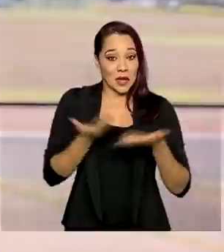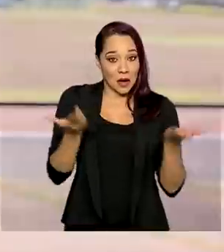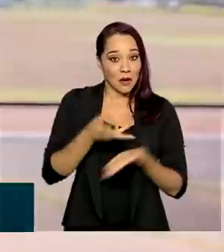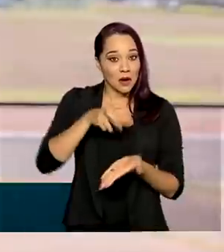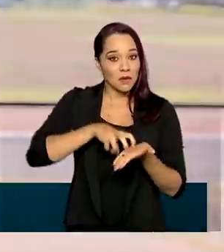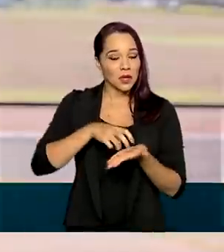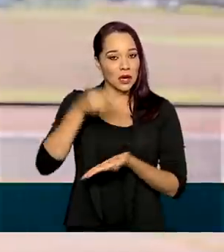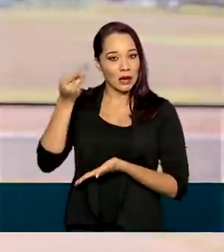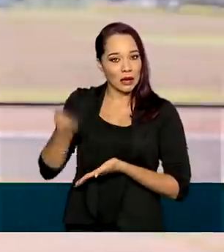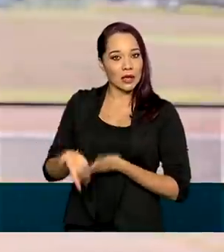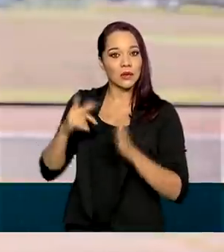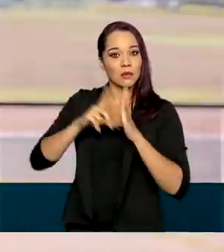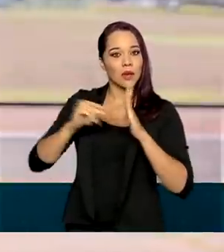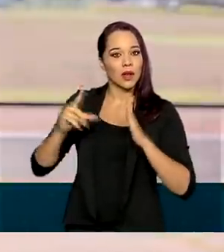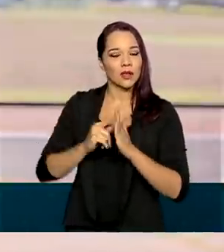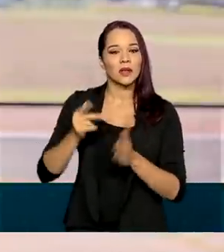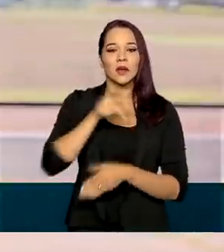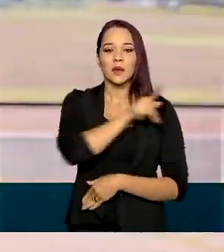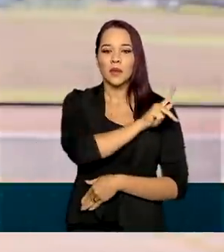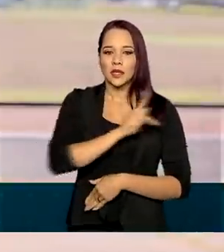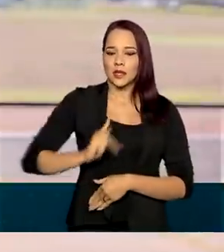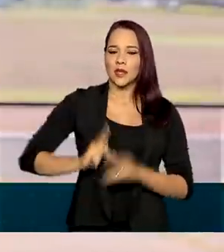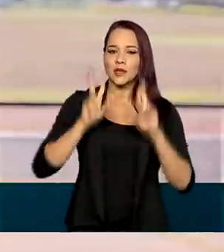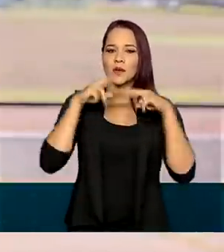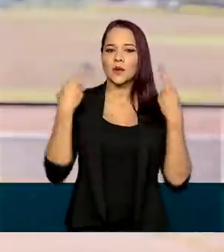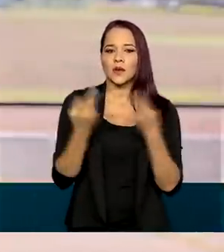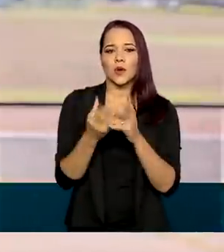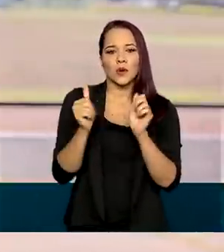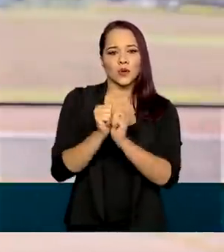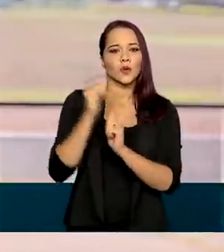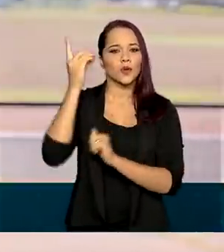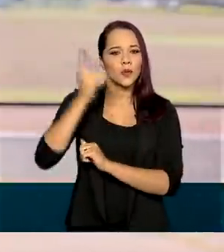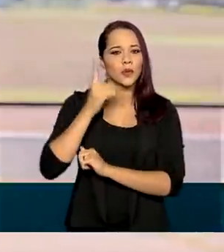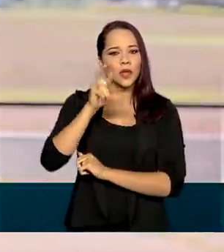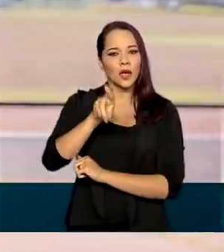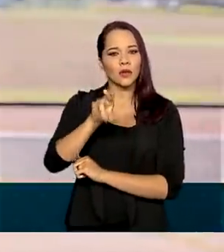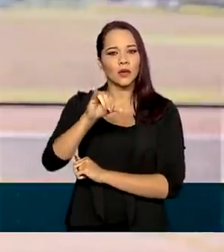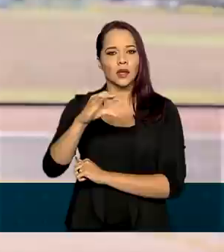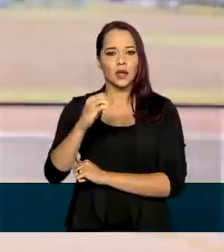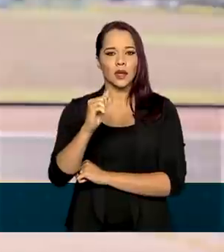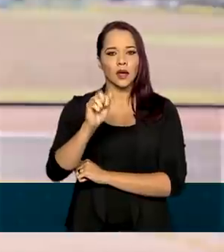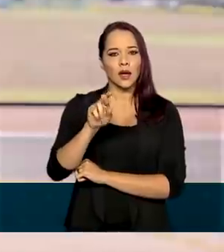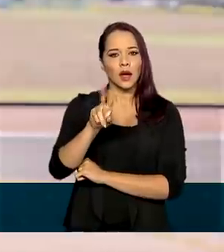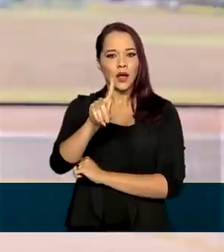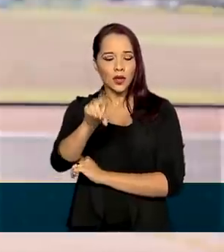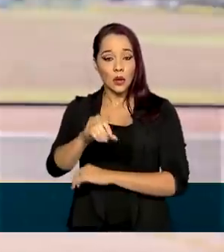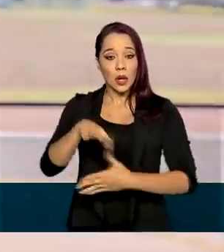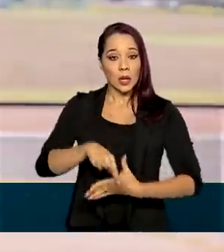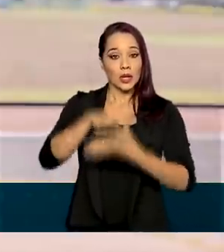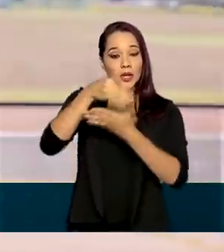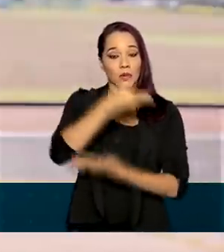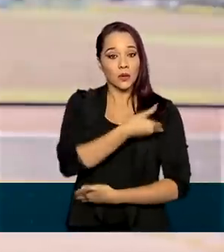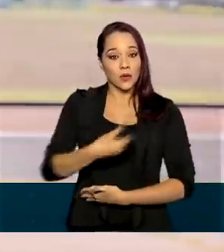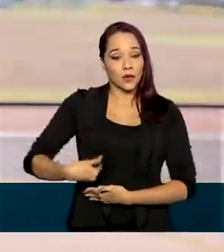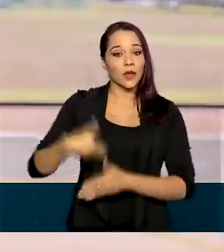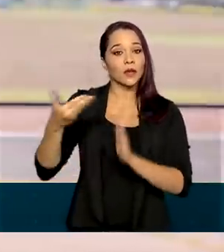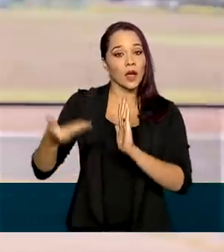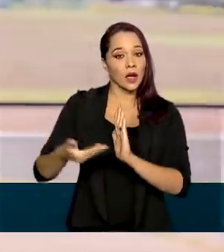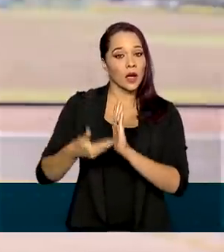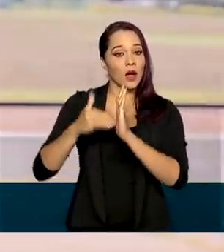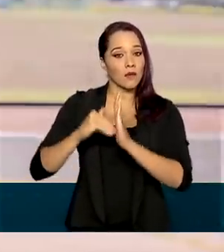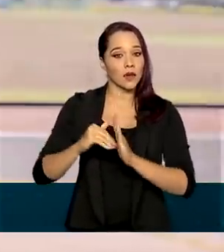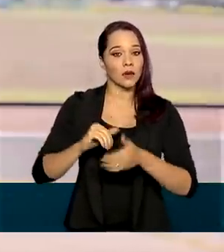aqui no Palácio da Alvorada o presidente se reúne com o deputado Ricardo Barros, líder do governo na Câmara.